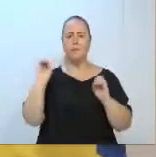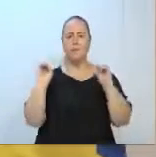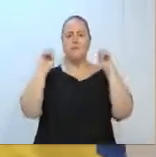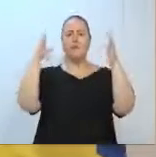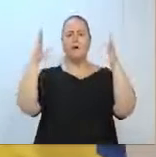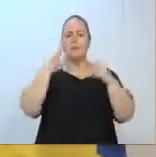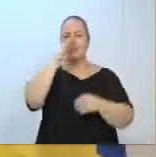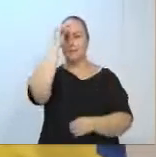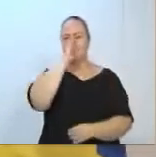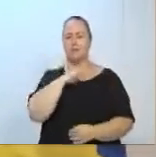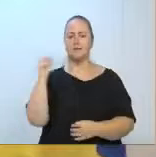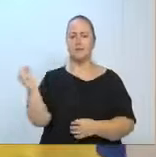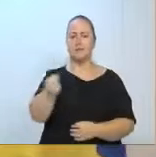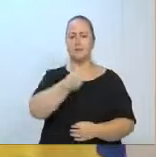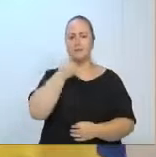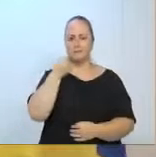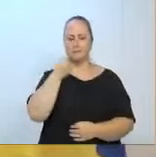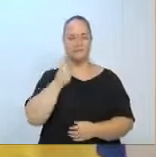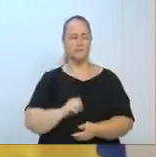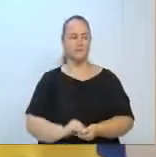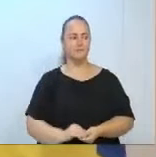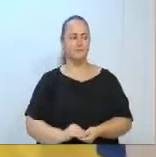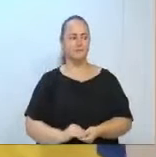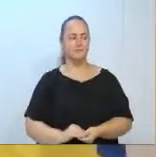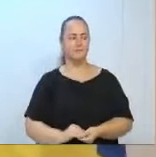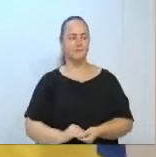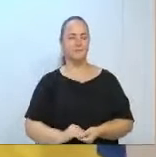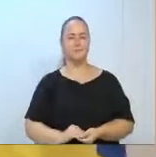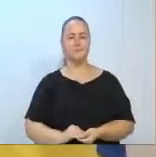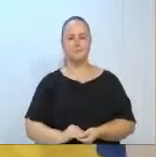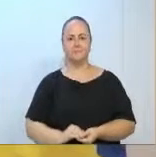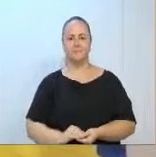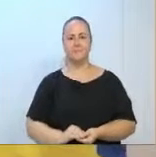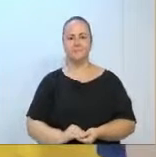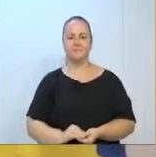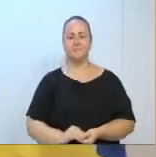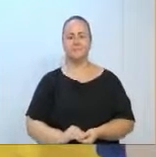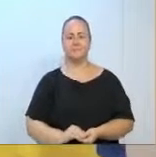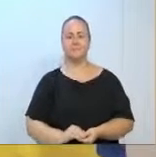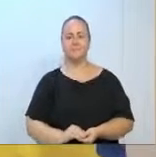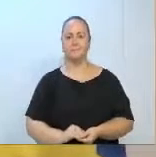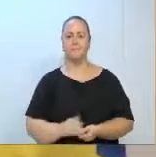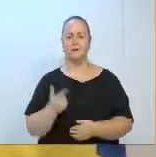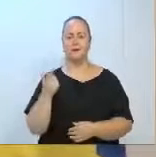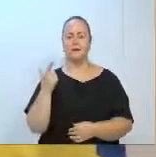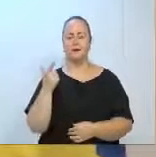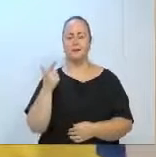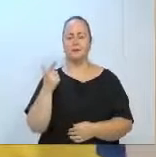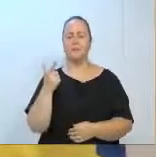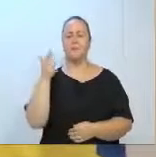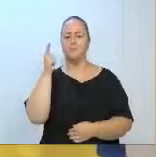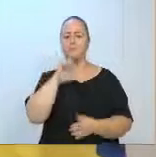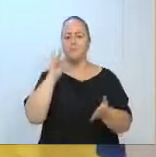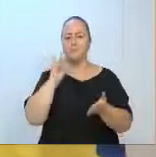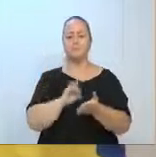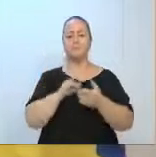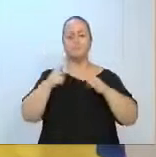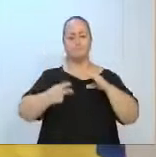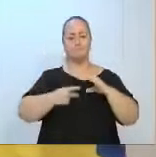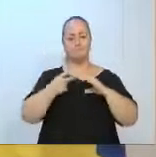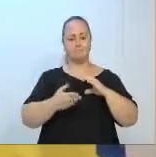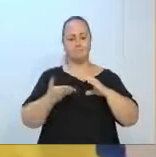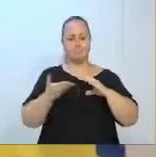E é de extrema importância que a gente consiga destacar aqui na Câmara Legislativa, na Casa do Povo,